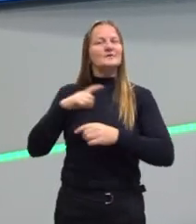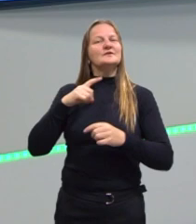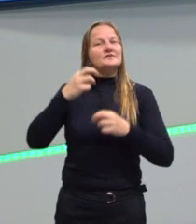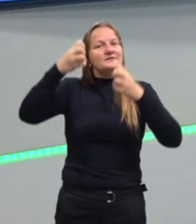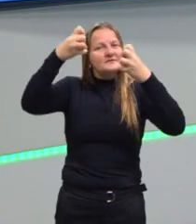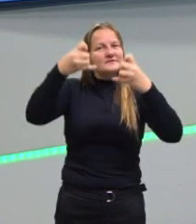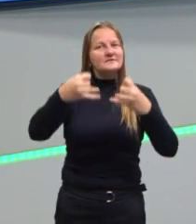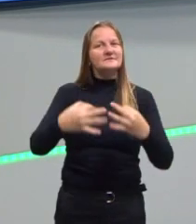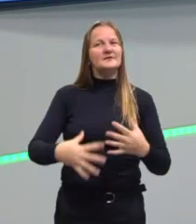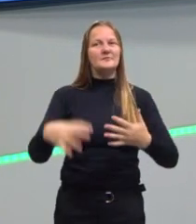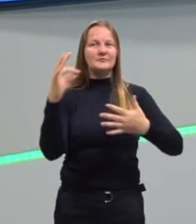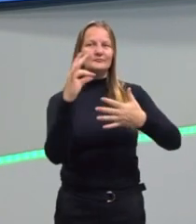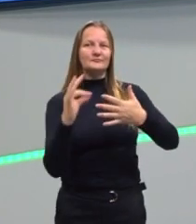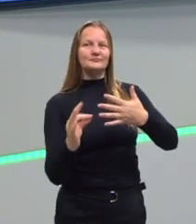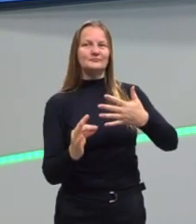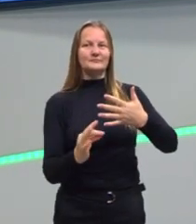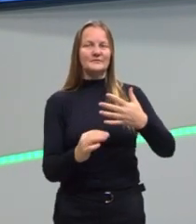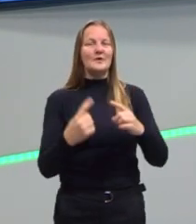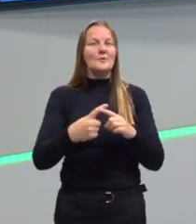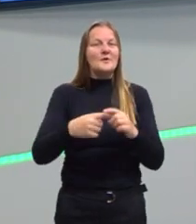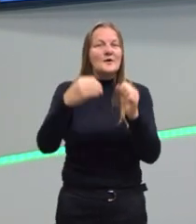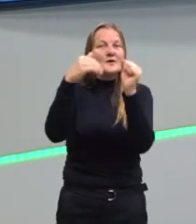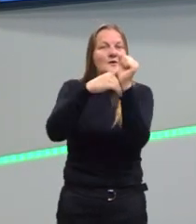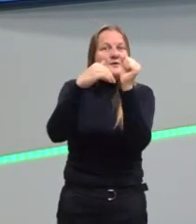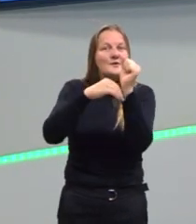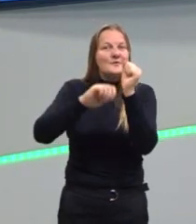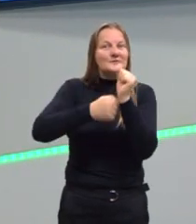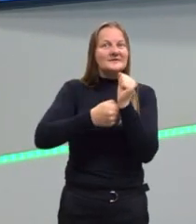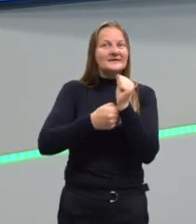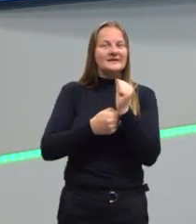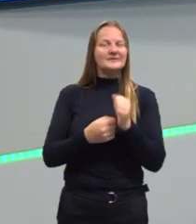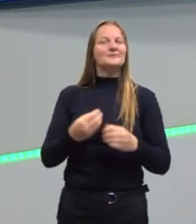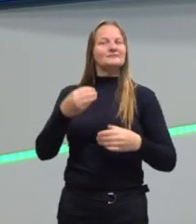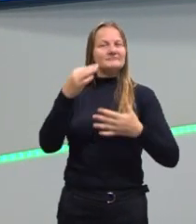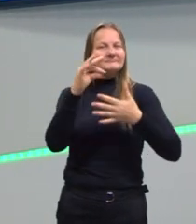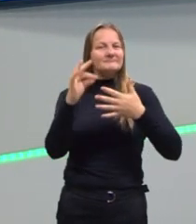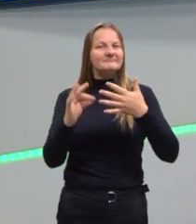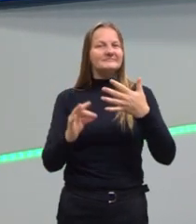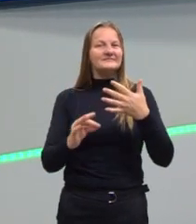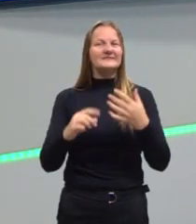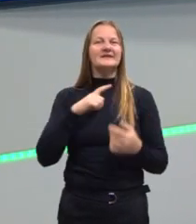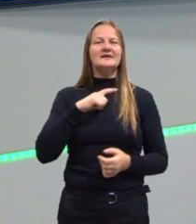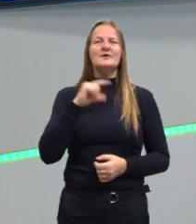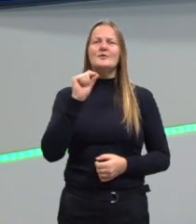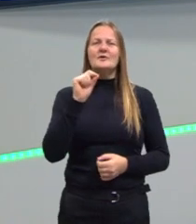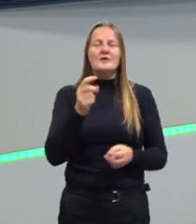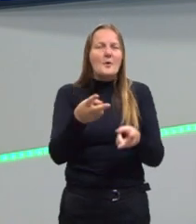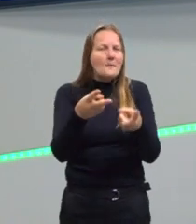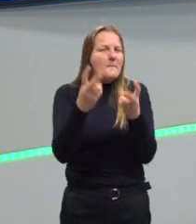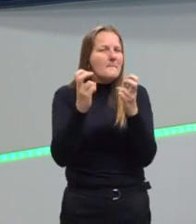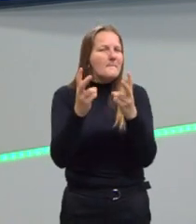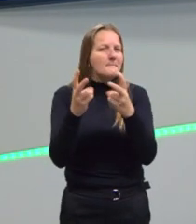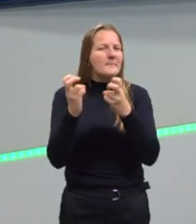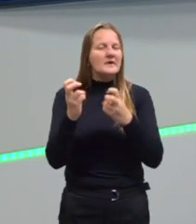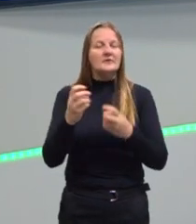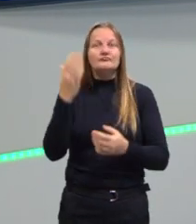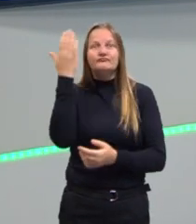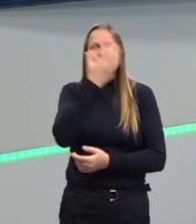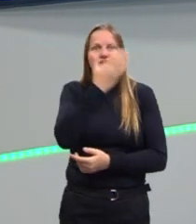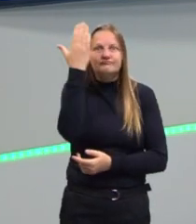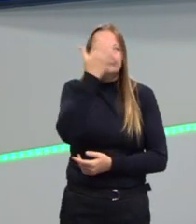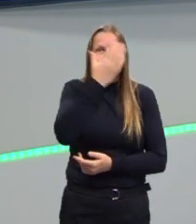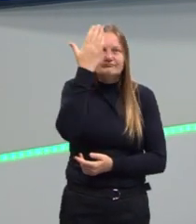falam sobre detalhes. Porque o segredo sempre mora no detalhe que tu não percebe, que tu passa batido.